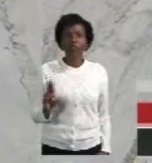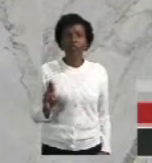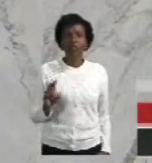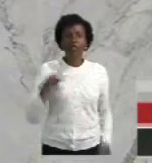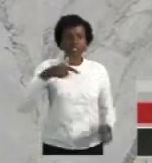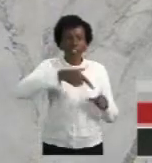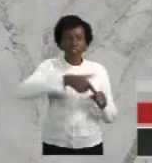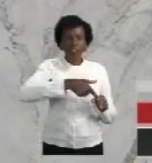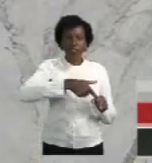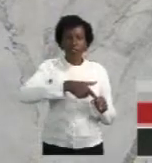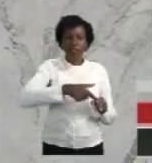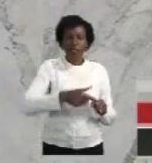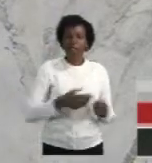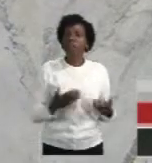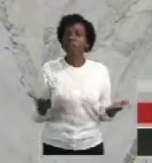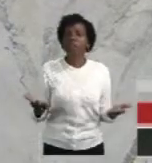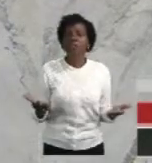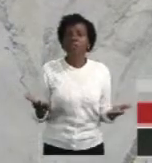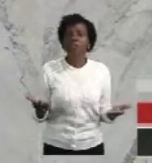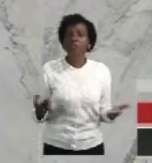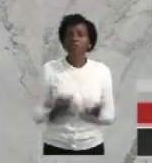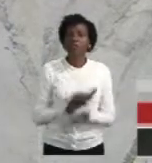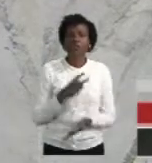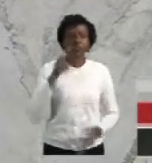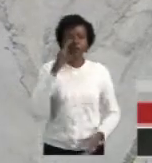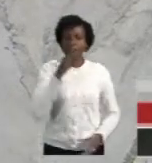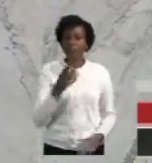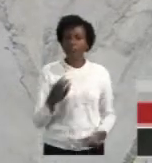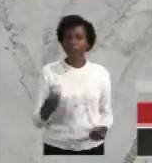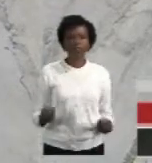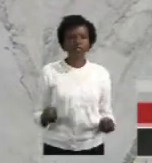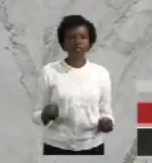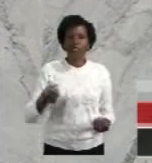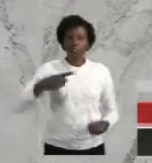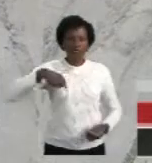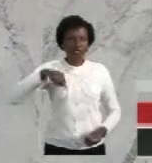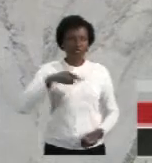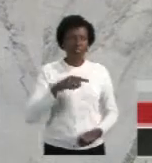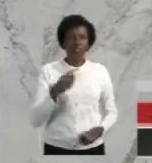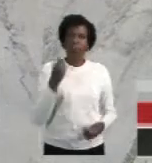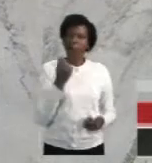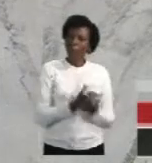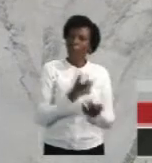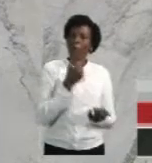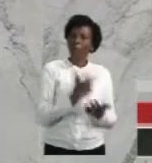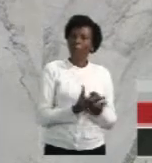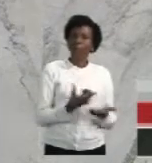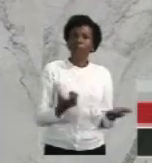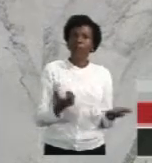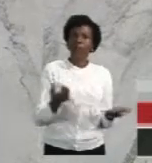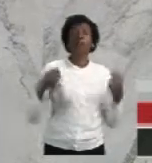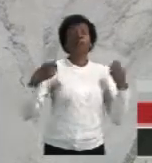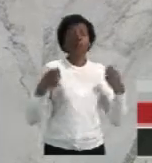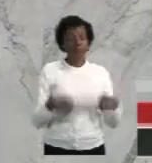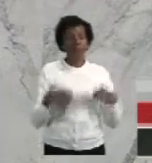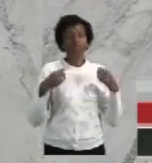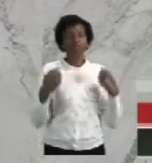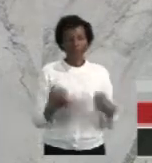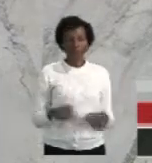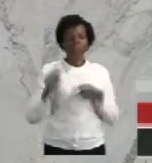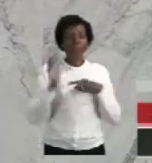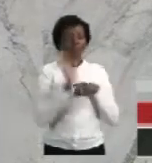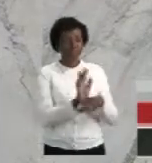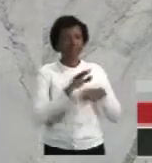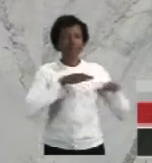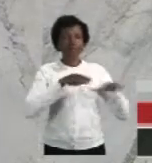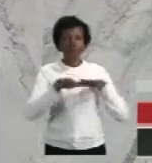O que é, Amanda? É um absurdo isso. É um absurdo a gente estar pagando isso. Então, nós precisamos, sim, apoiar